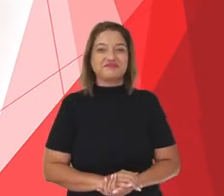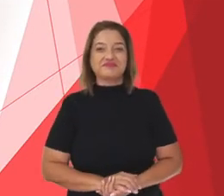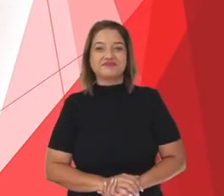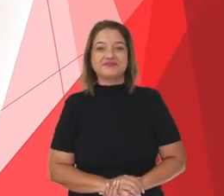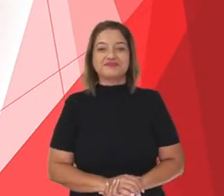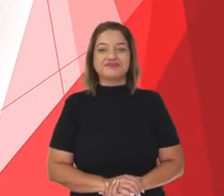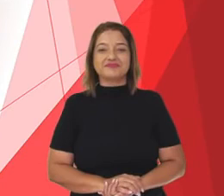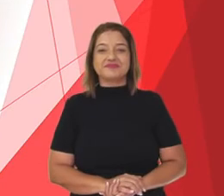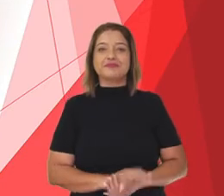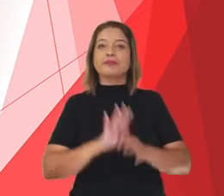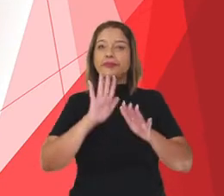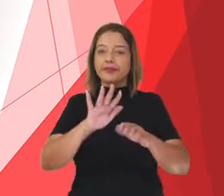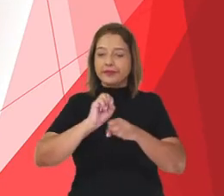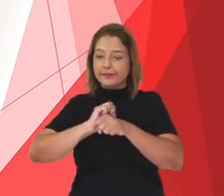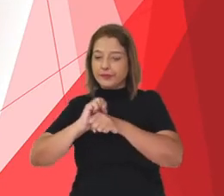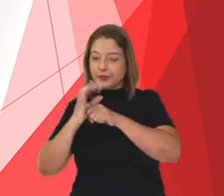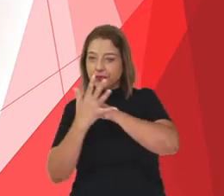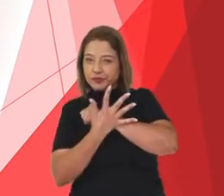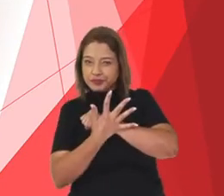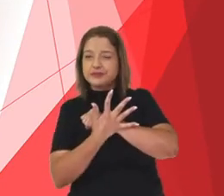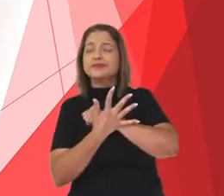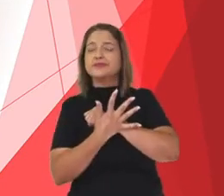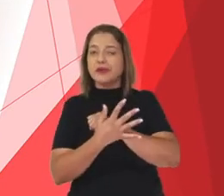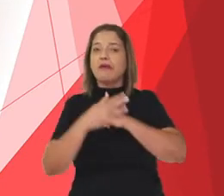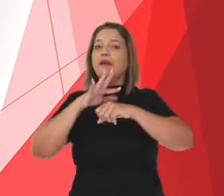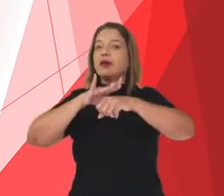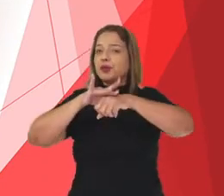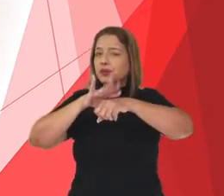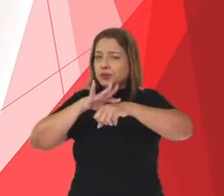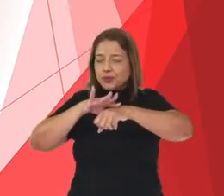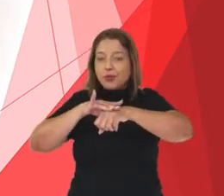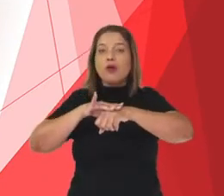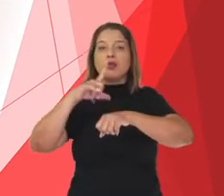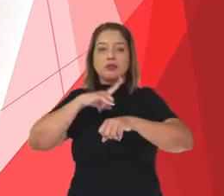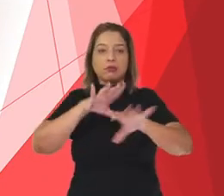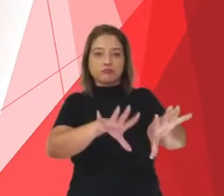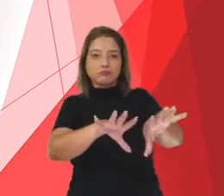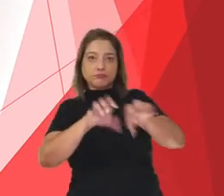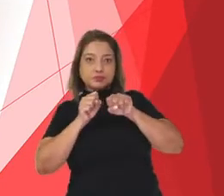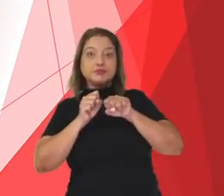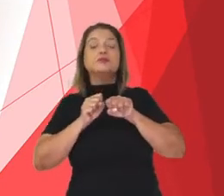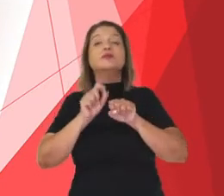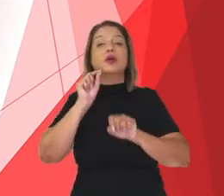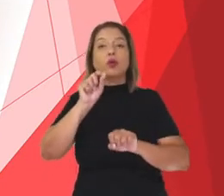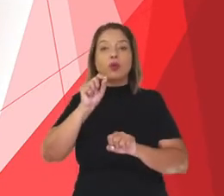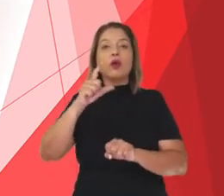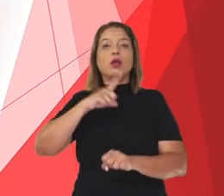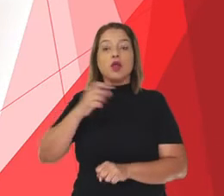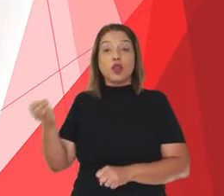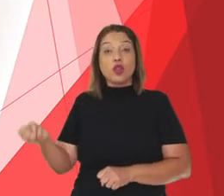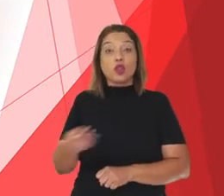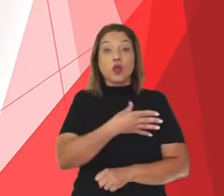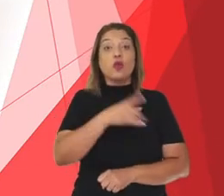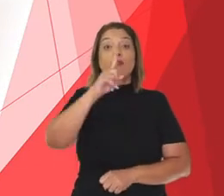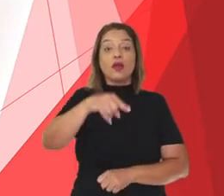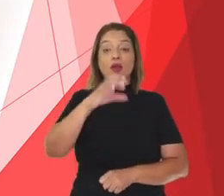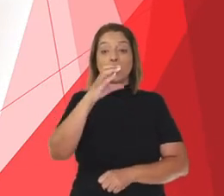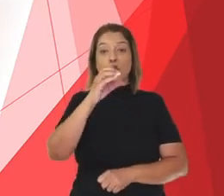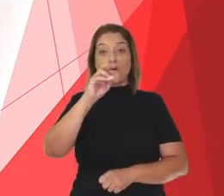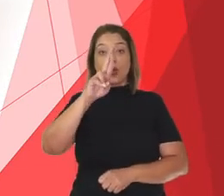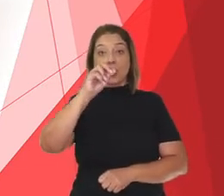A COVID-19 é uma doença infecciosa causada pelo novo coronavírus.